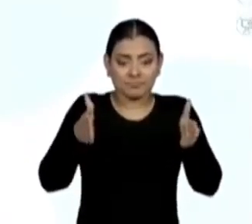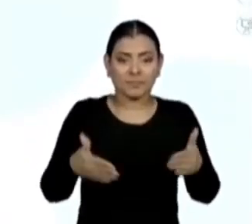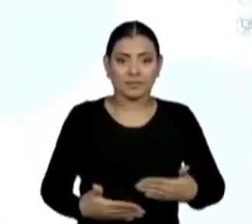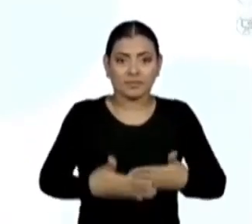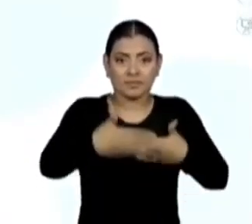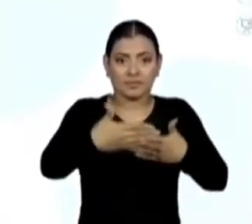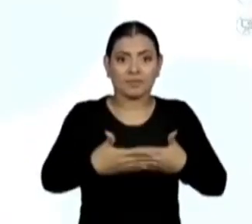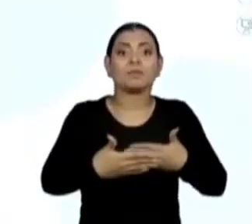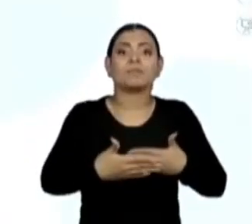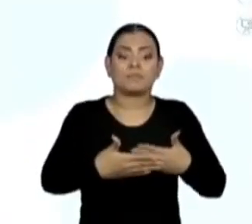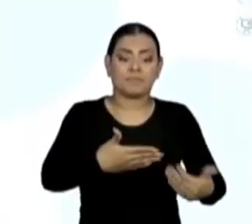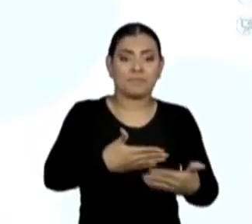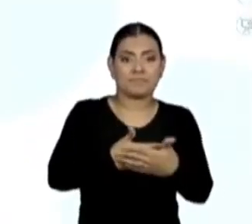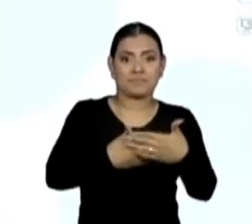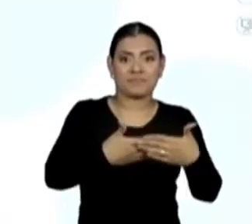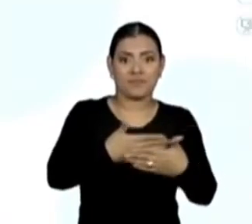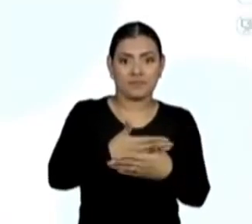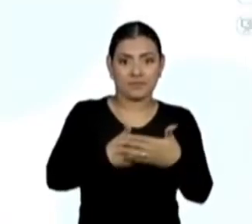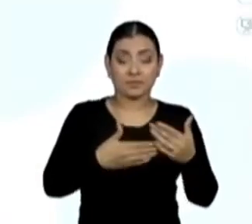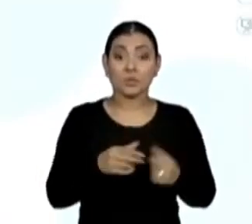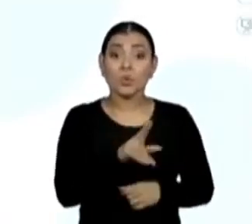nomes dos polígonos,